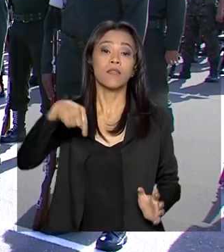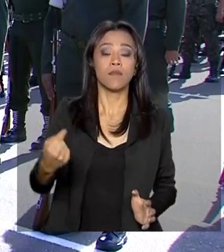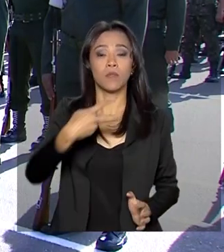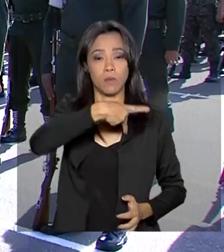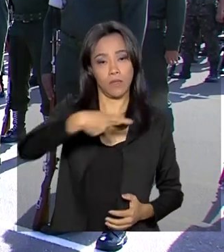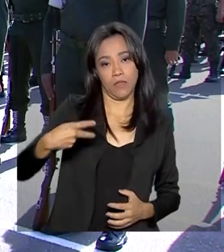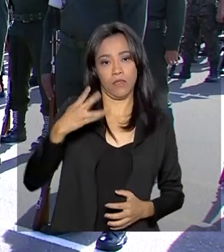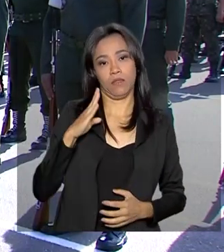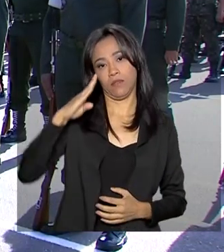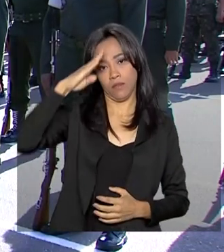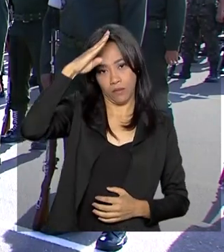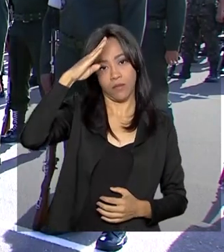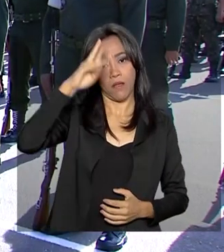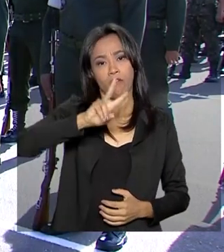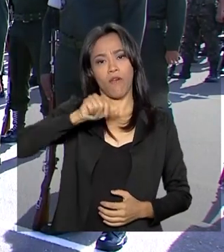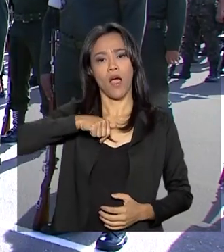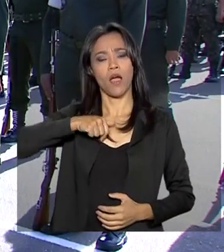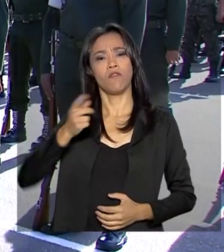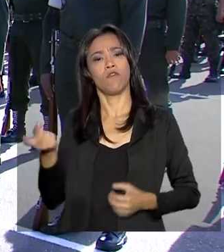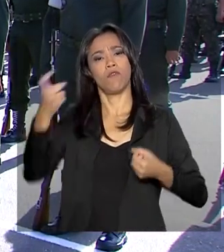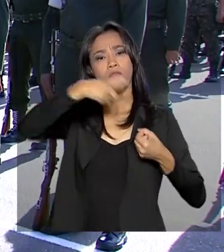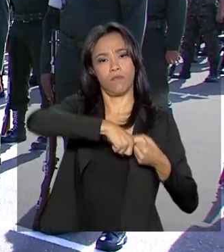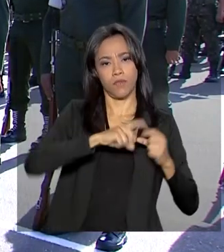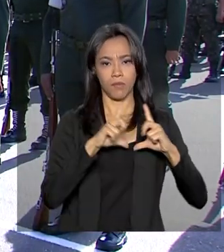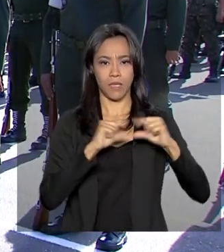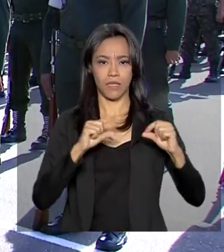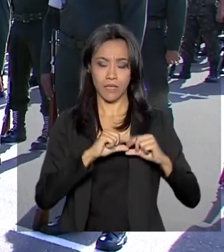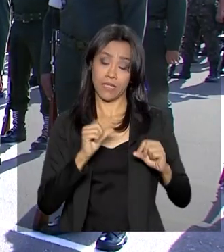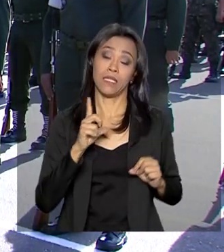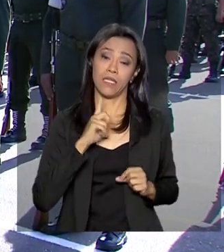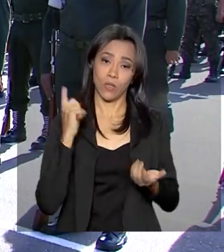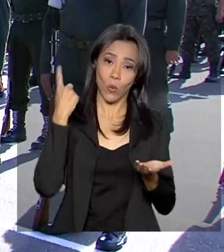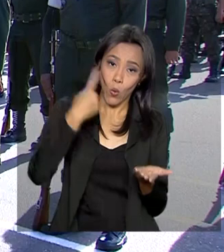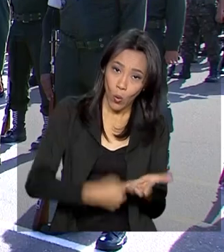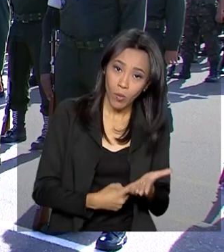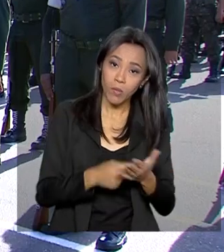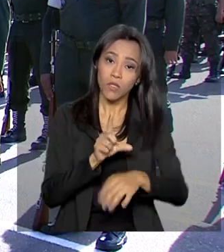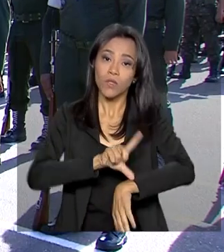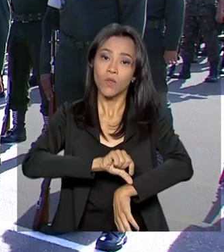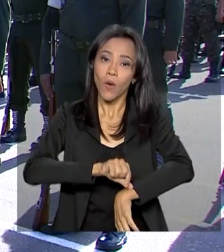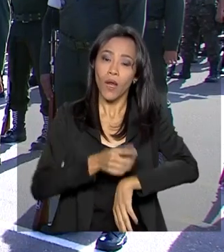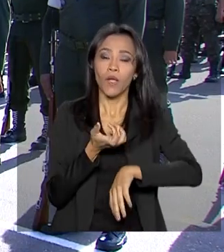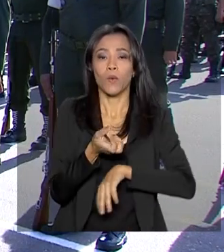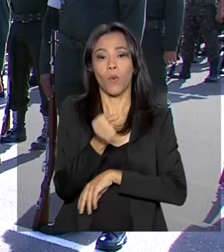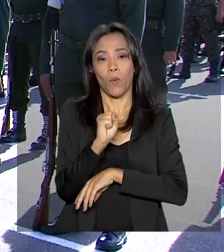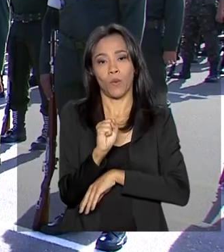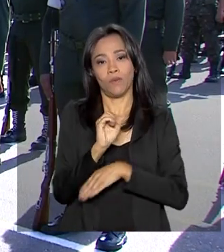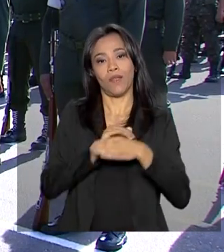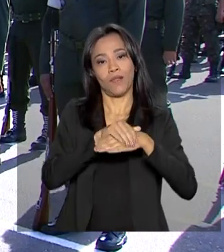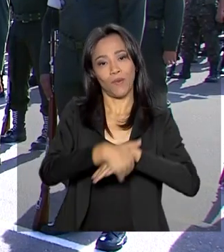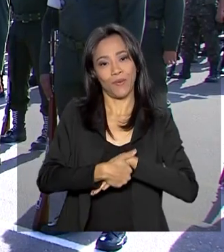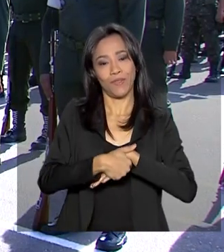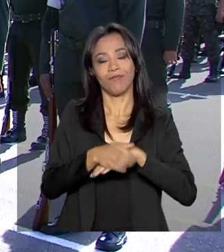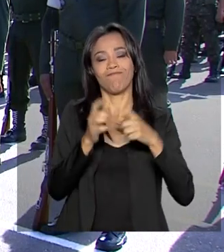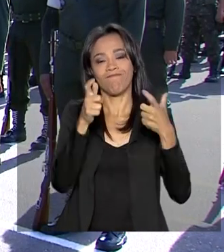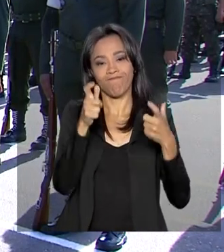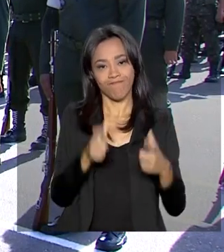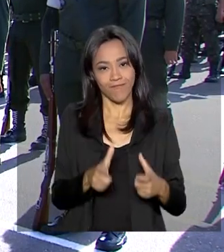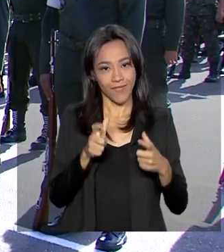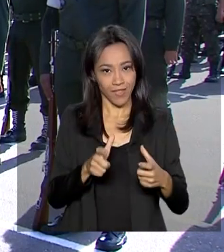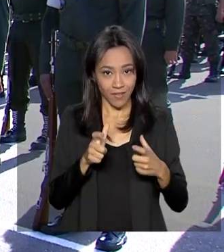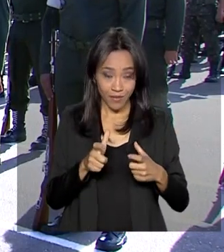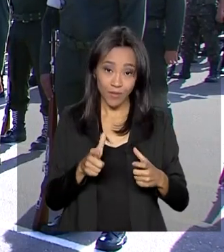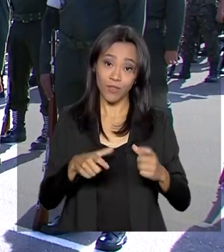se dirige novamente à Brasília, onde tem um compromisso logo mais às 8 da noite, no Palácio do Planalto, a